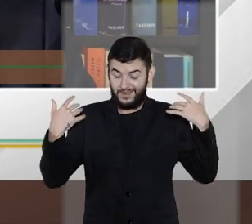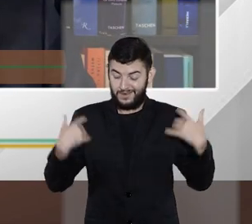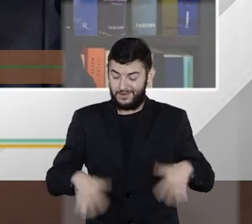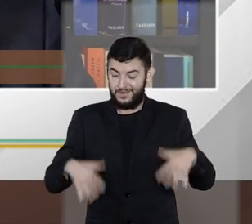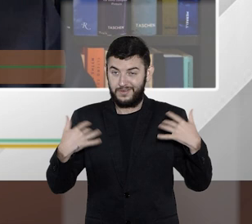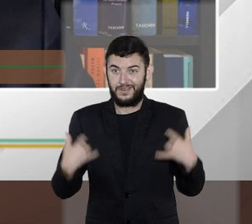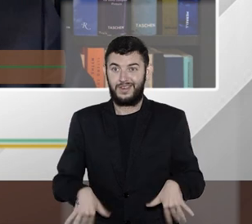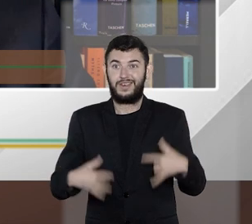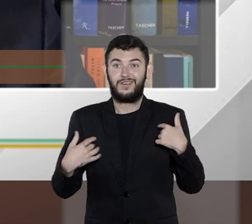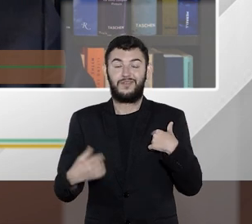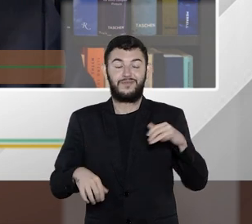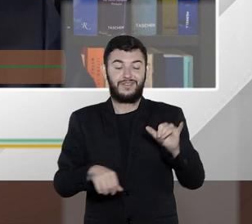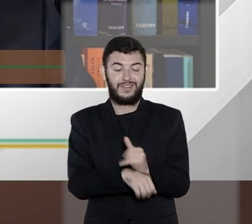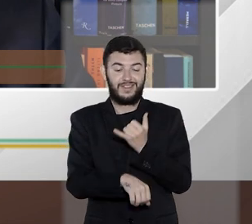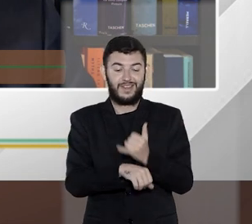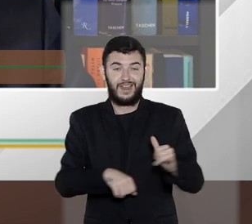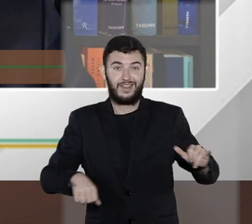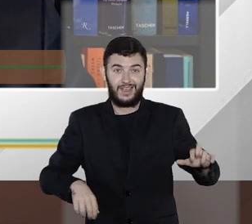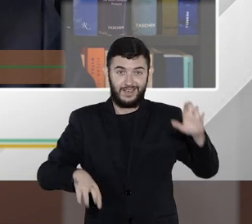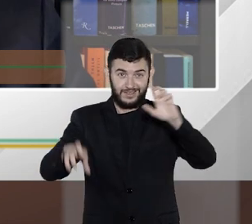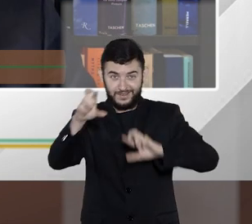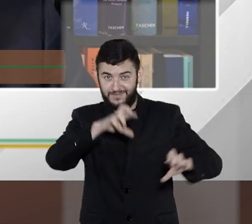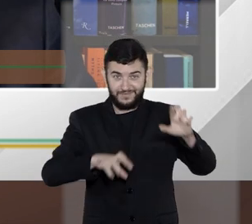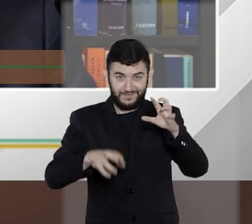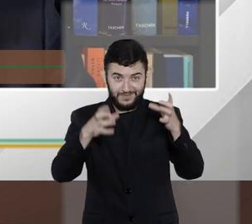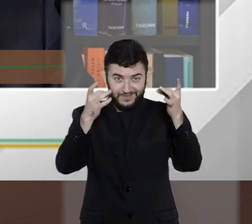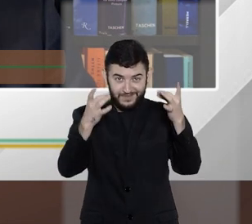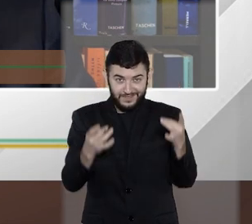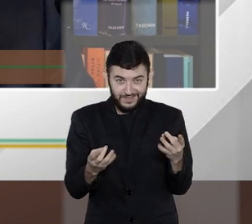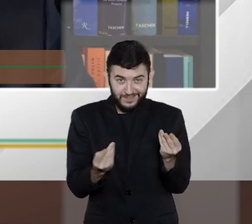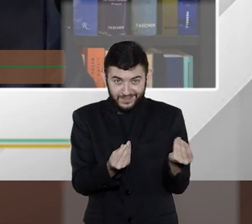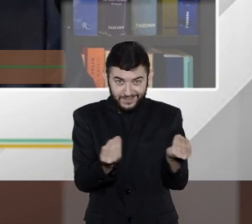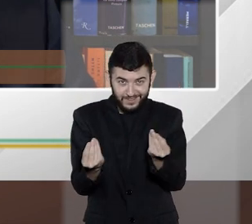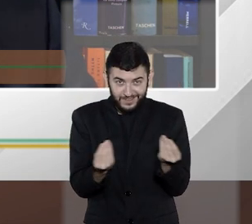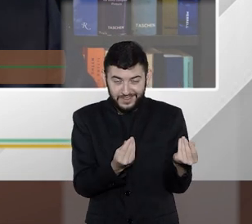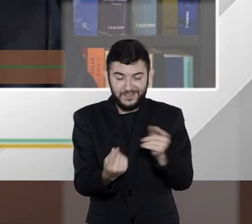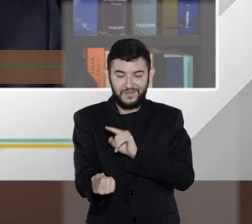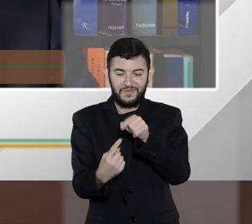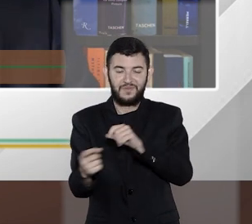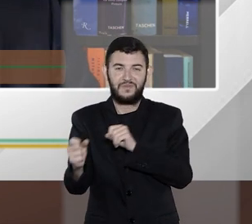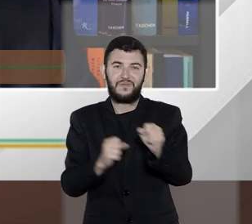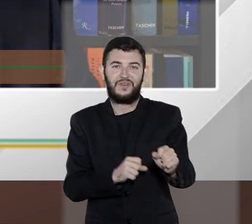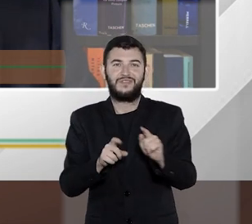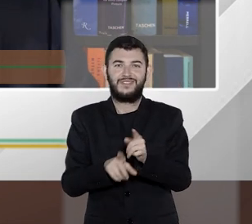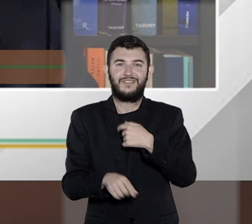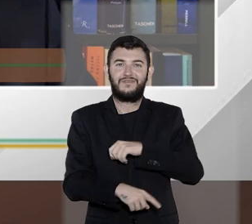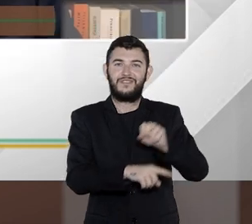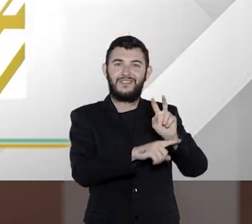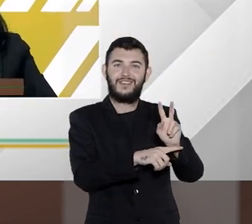muito sofisticados de tratamento de dados por parte do Fisco até mesmo para permitir as fiscalizações tributárias